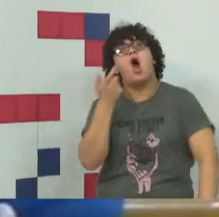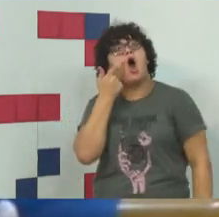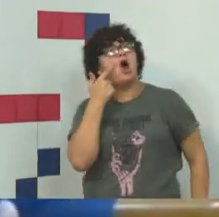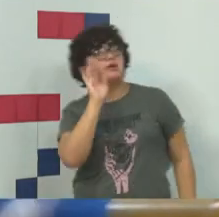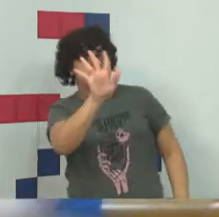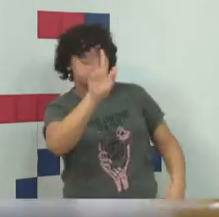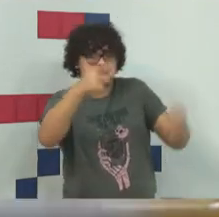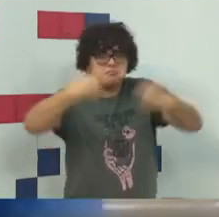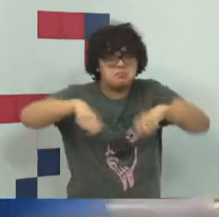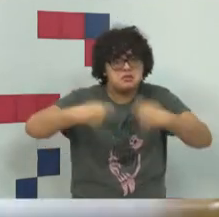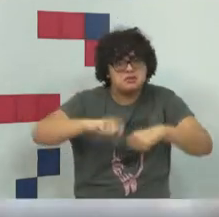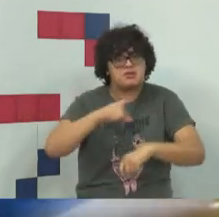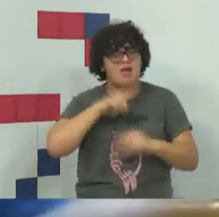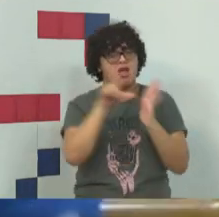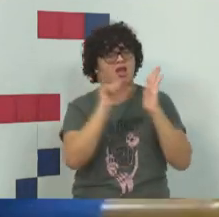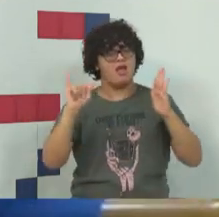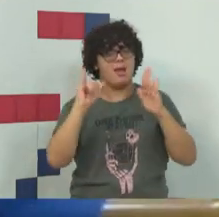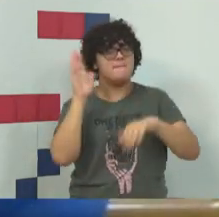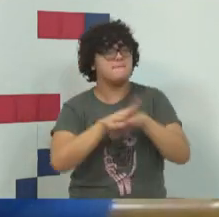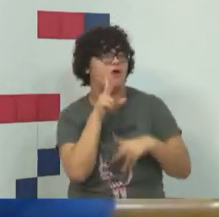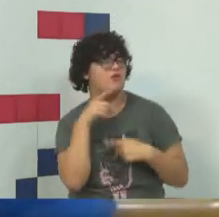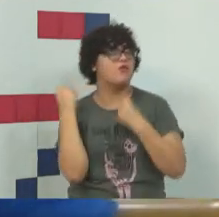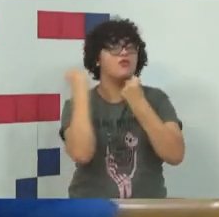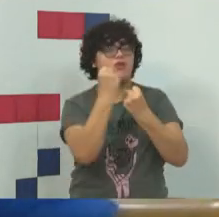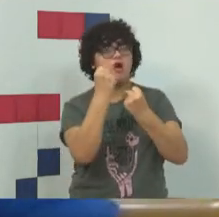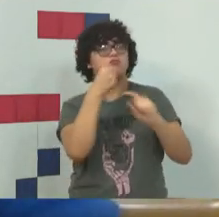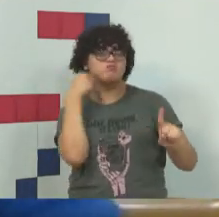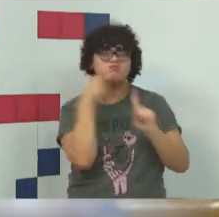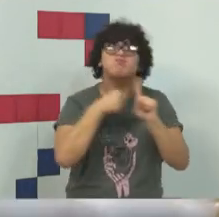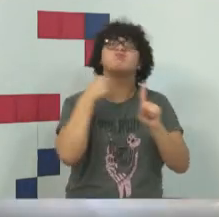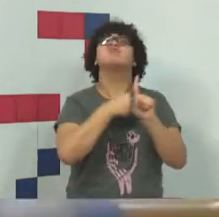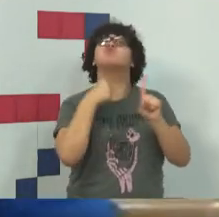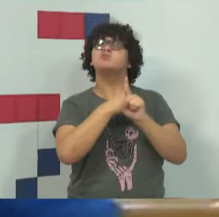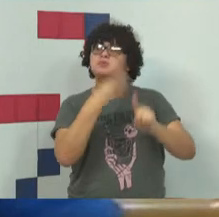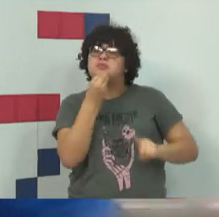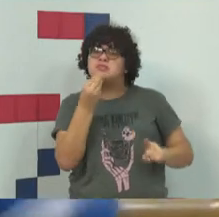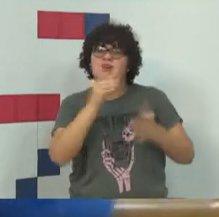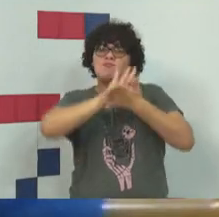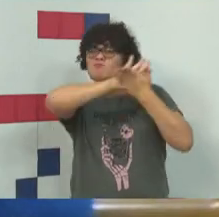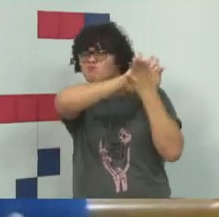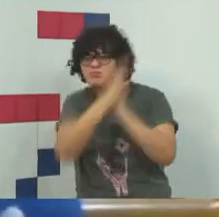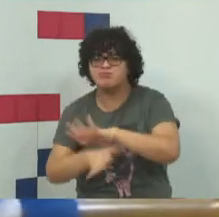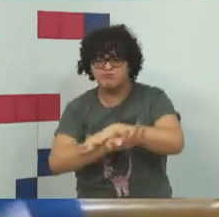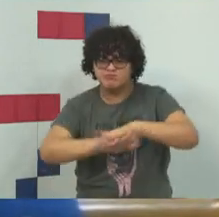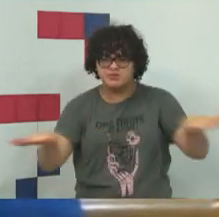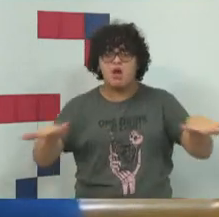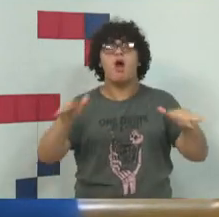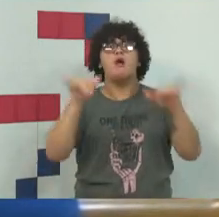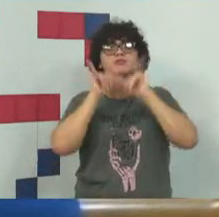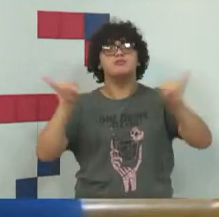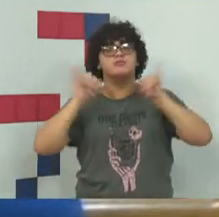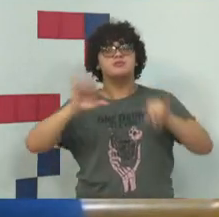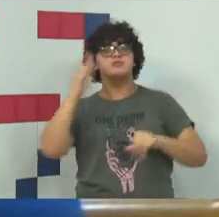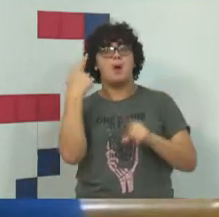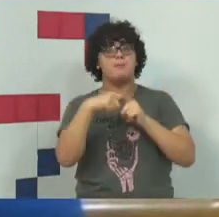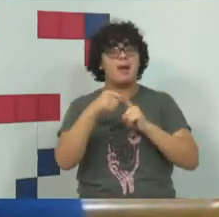precisa de leis cada vez mais severas em relação a isso, cada vez mais duras, para que a pessoa